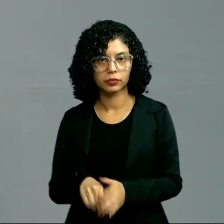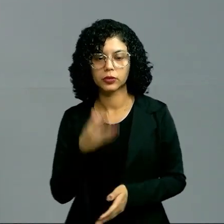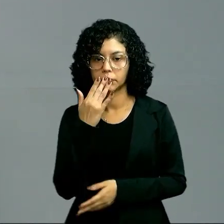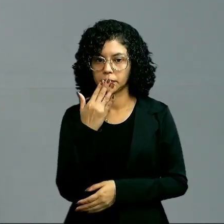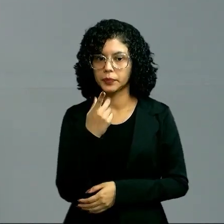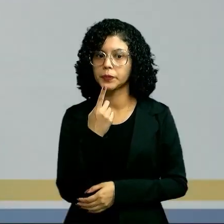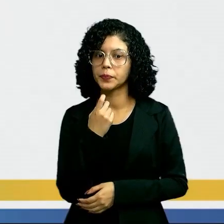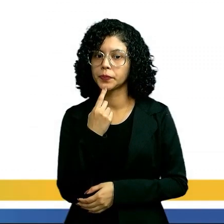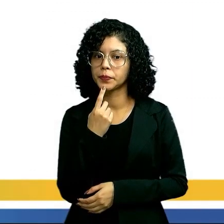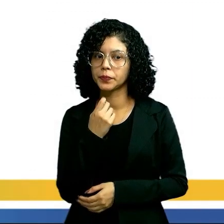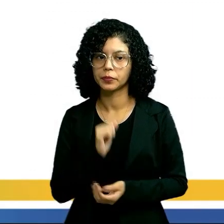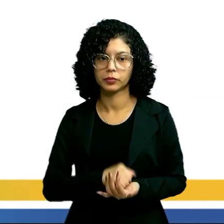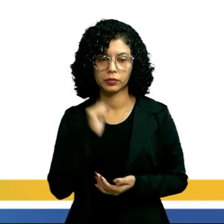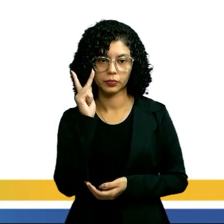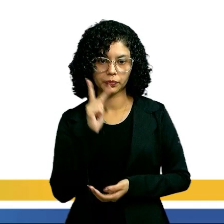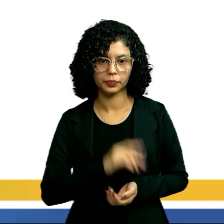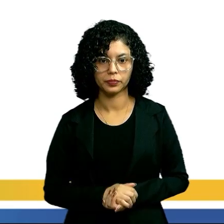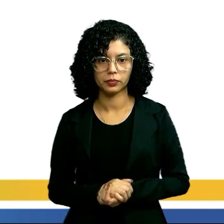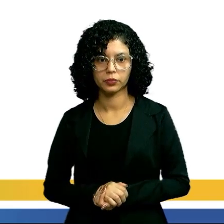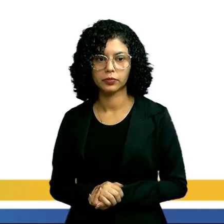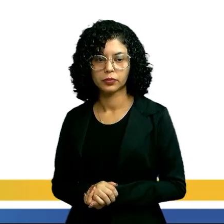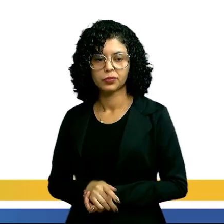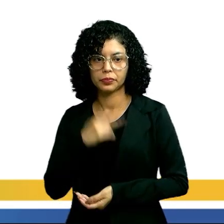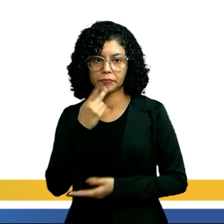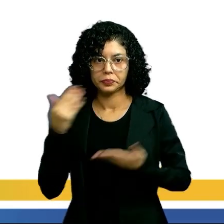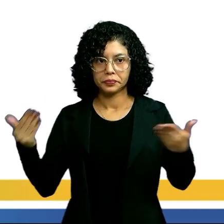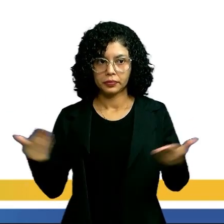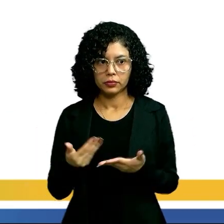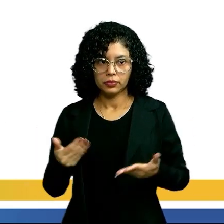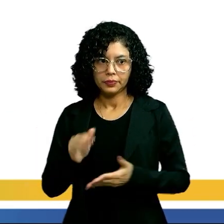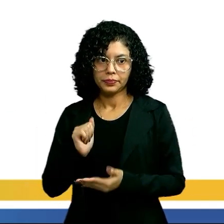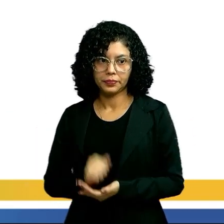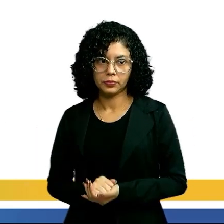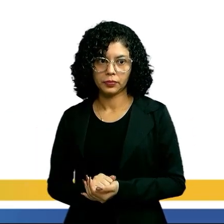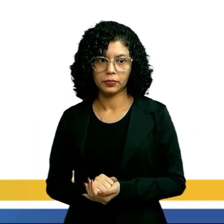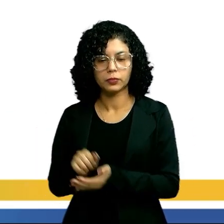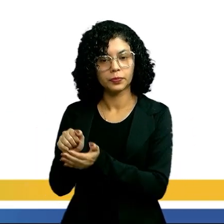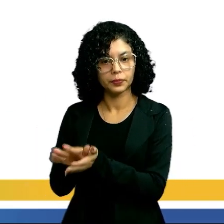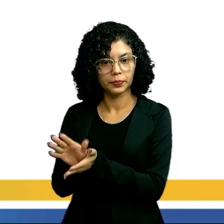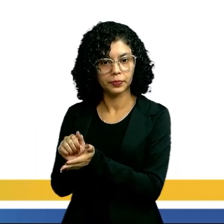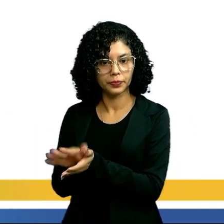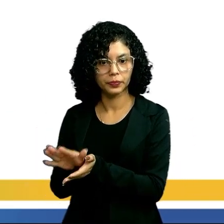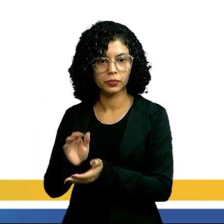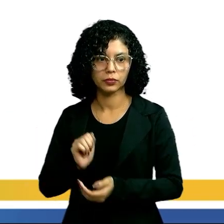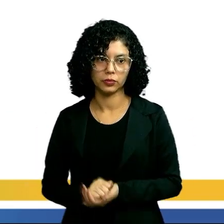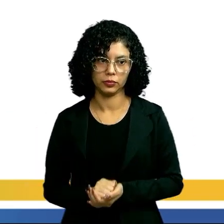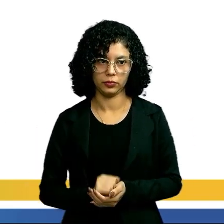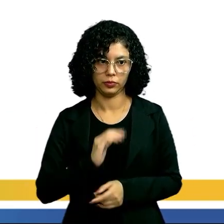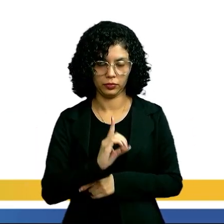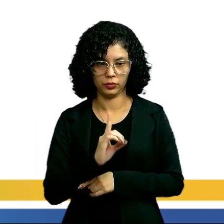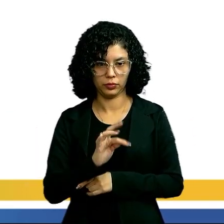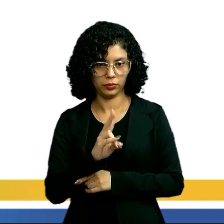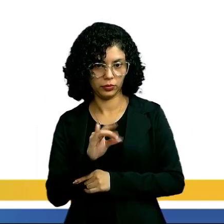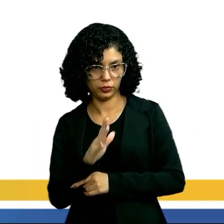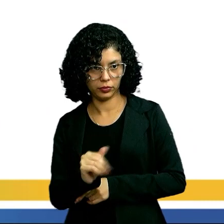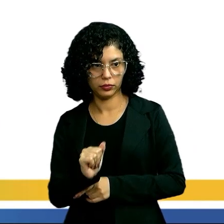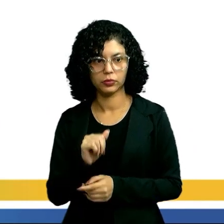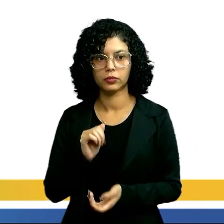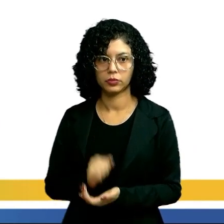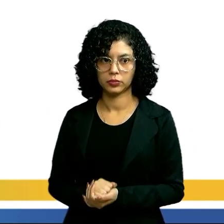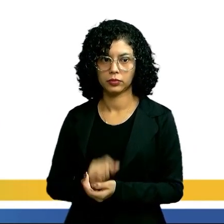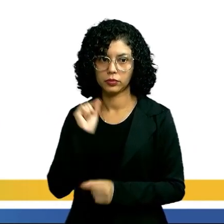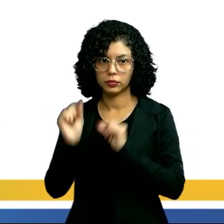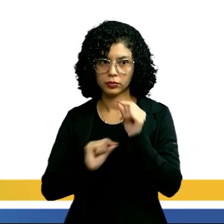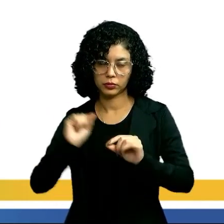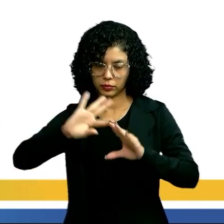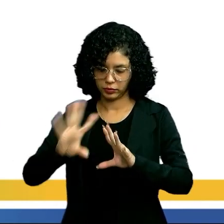cor vermelha, tá certo? Vamos falar da digestão e excreção. A digestão desses artrópodes